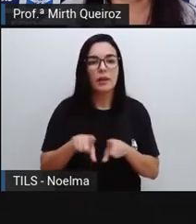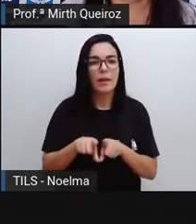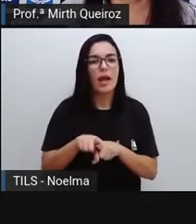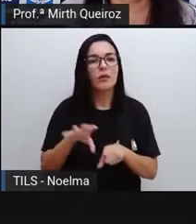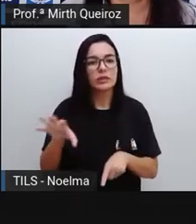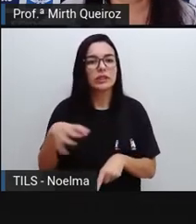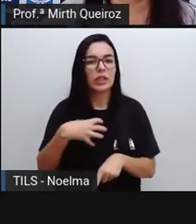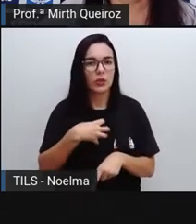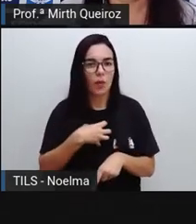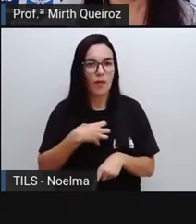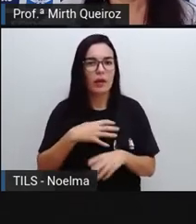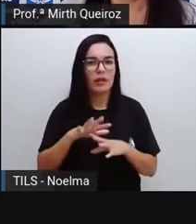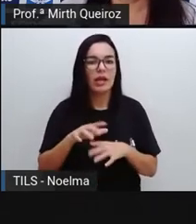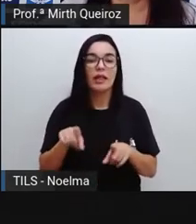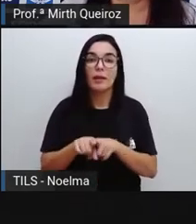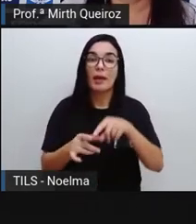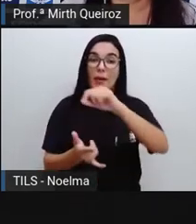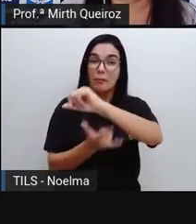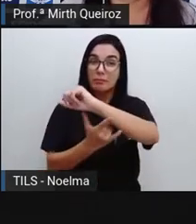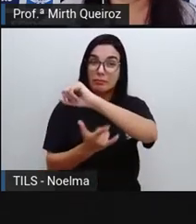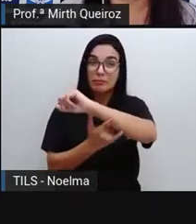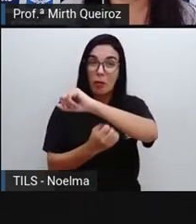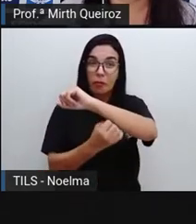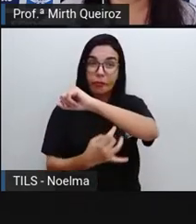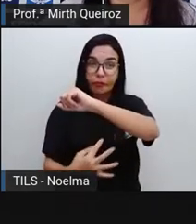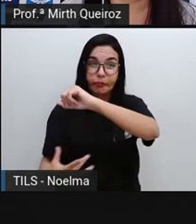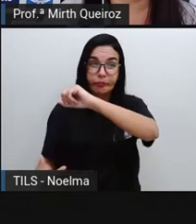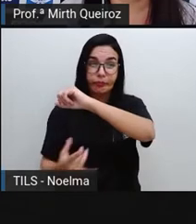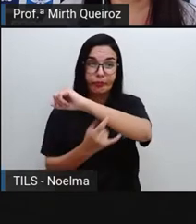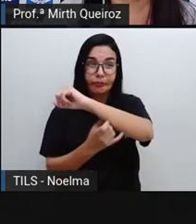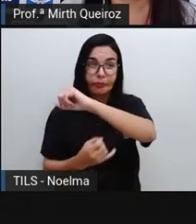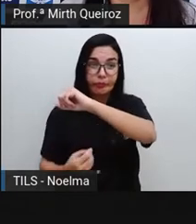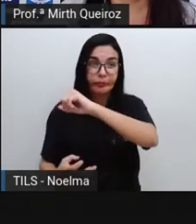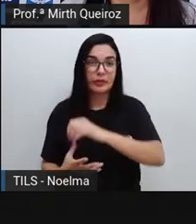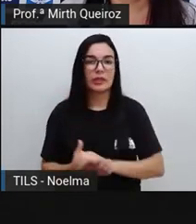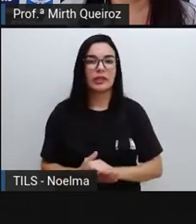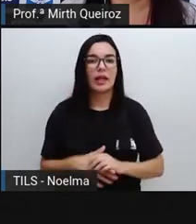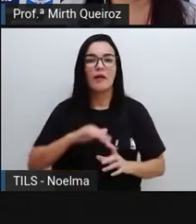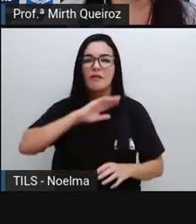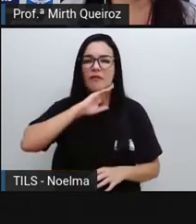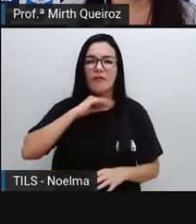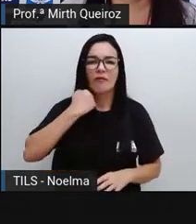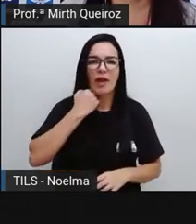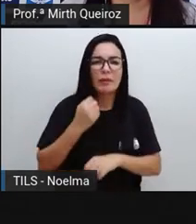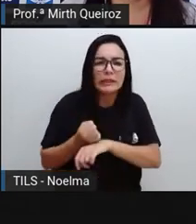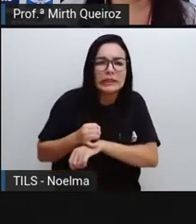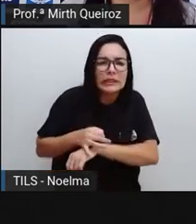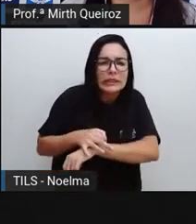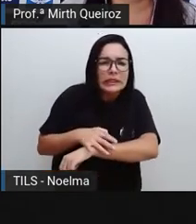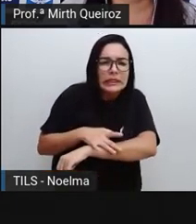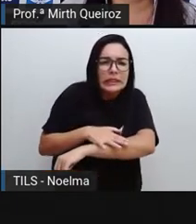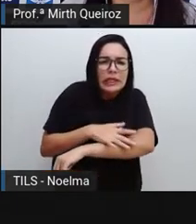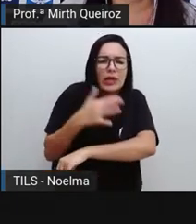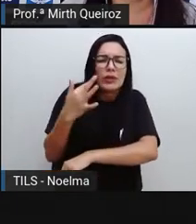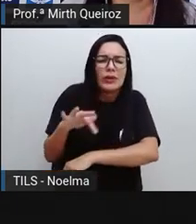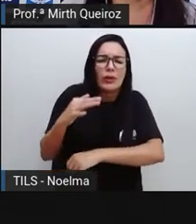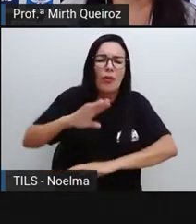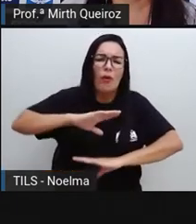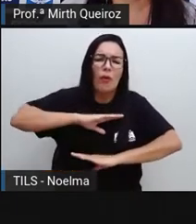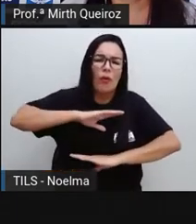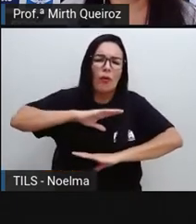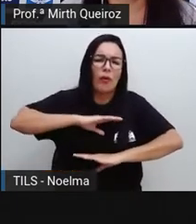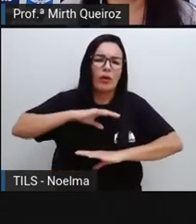da Covid-19. Dor de barriga, A diarreia, febre, calafrios, dor no corpo,